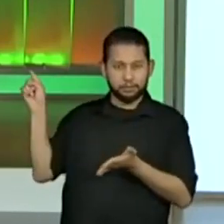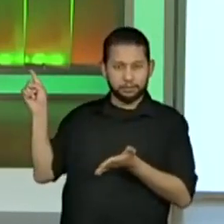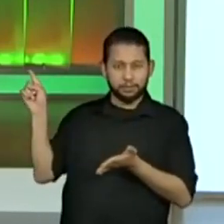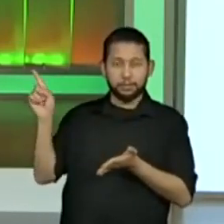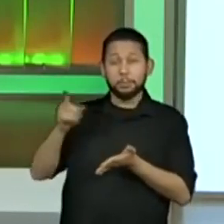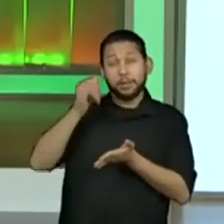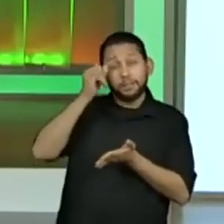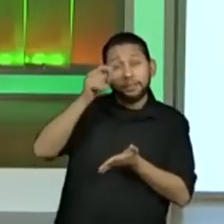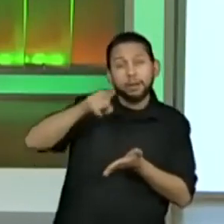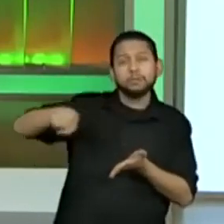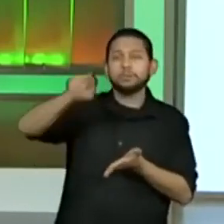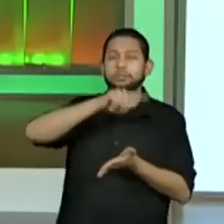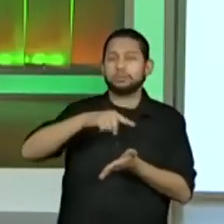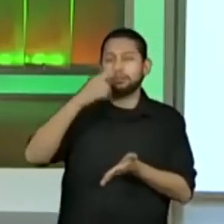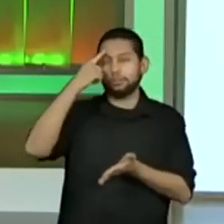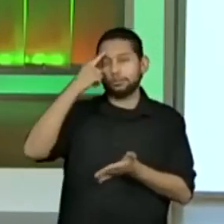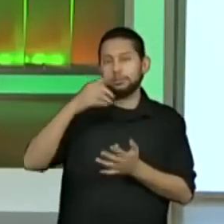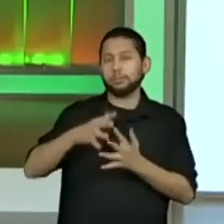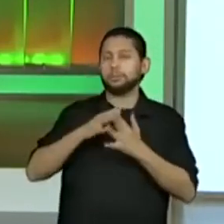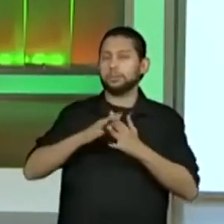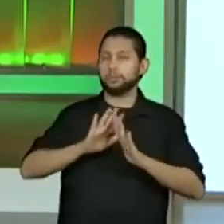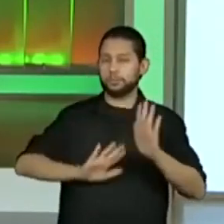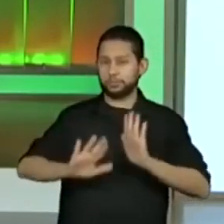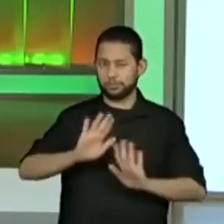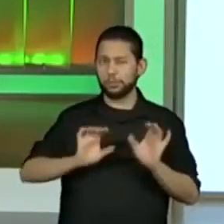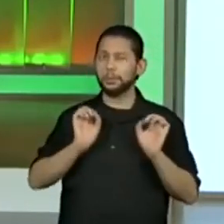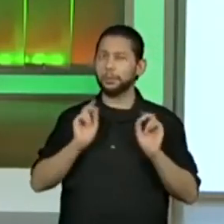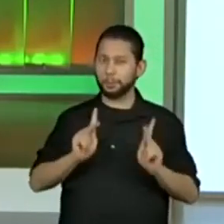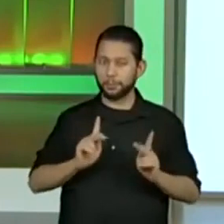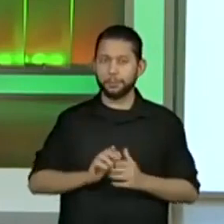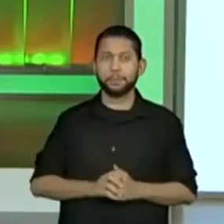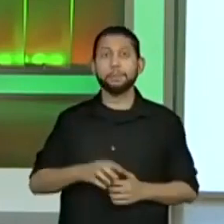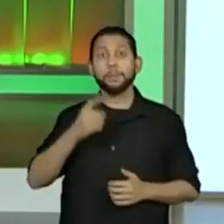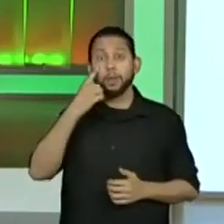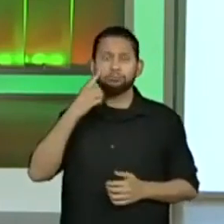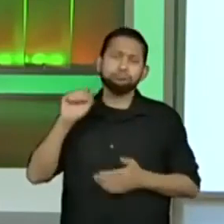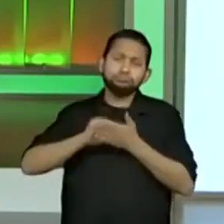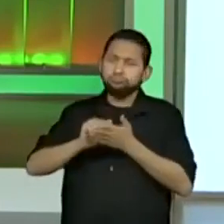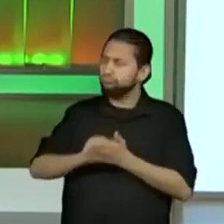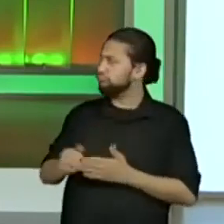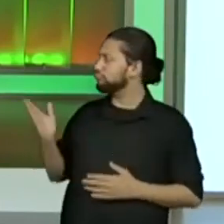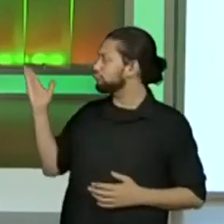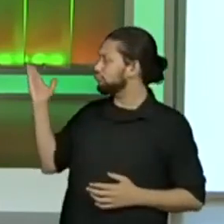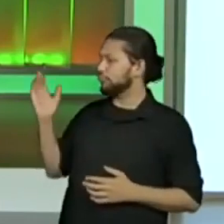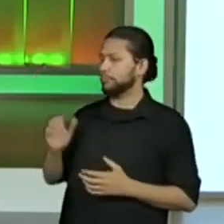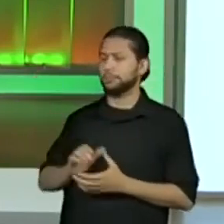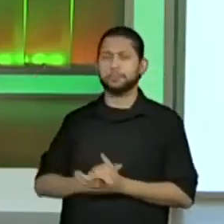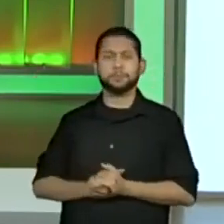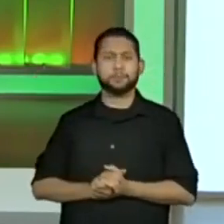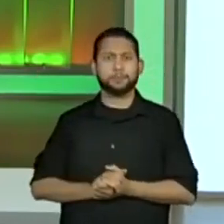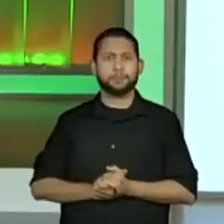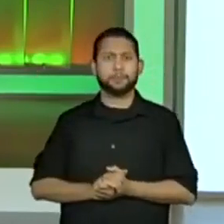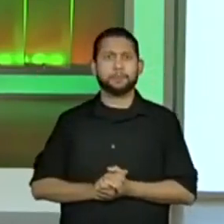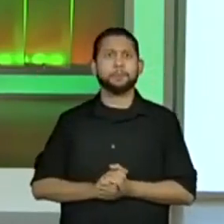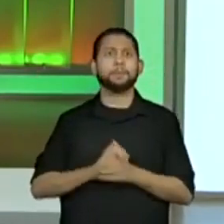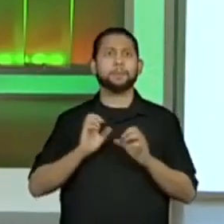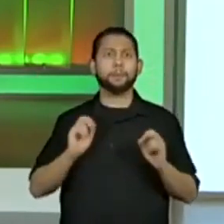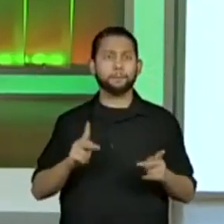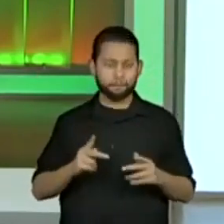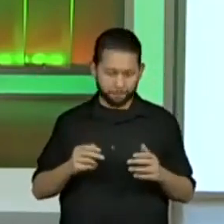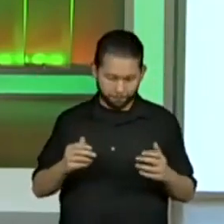confundir vocês, certo? Então, vou apagar aqui as nossas duas anotações, certo?